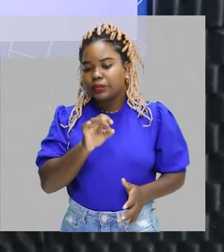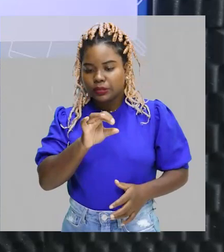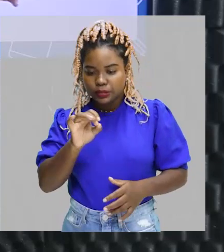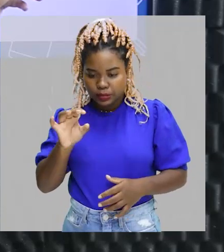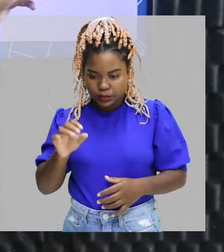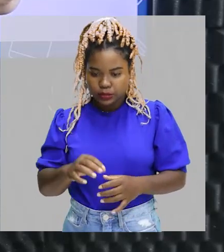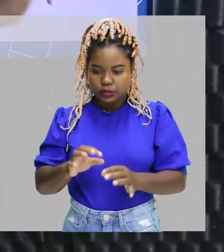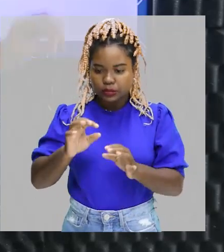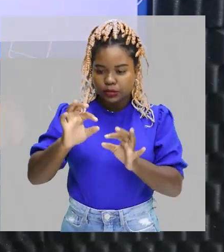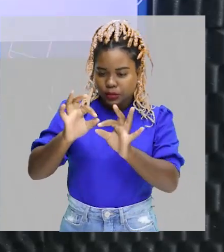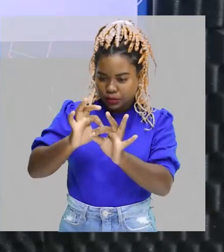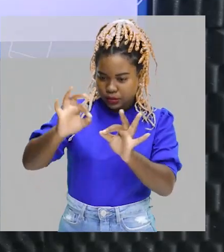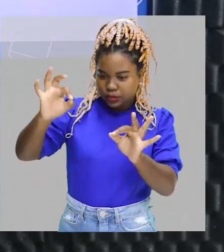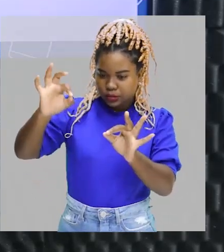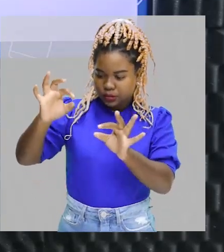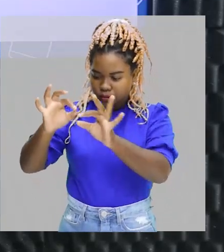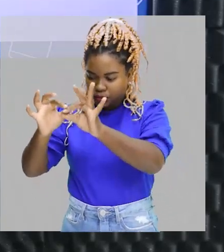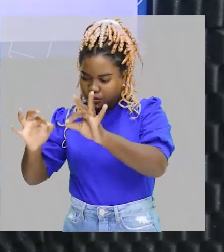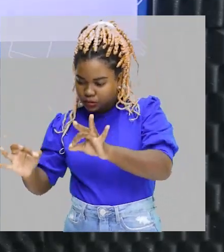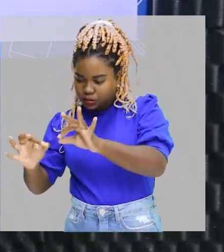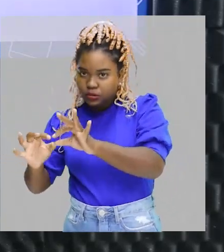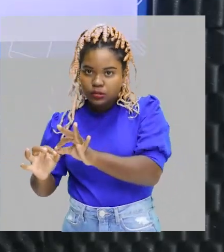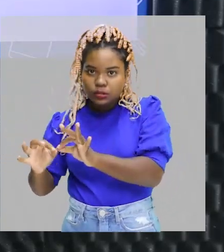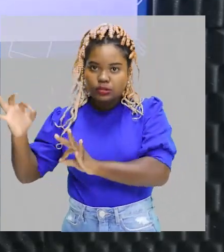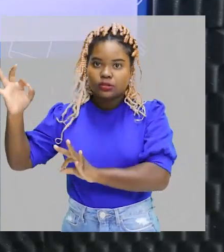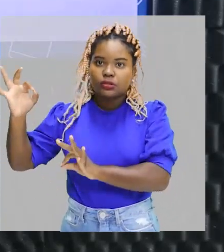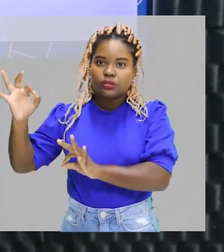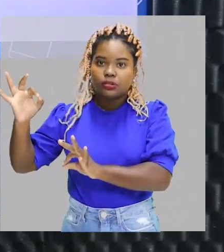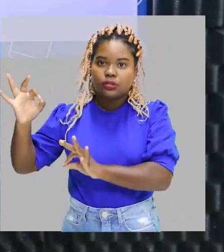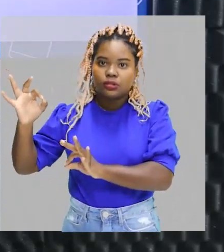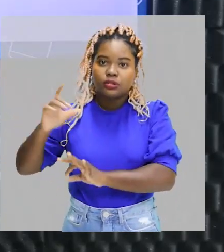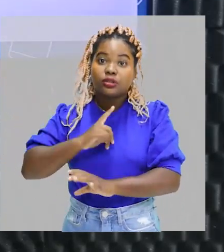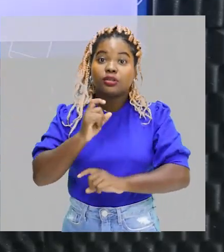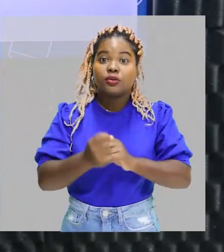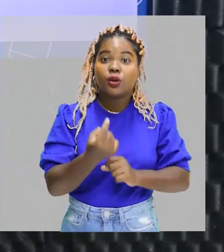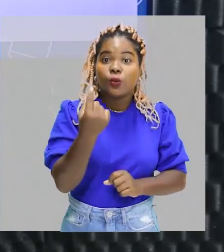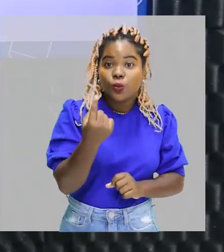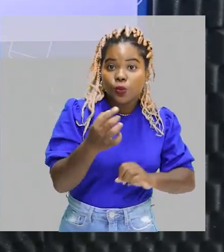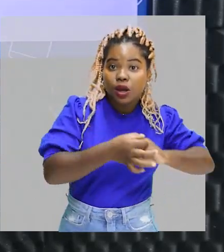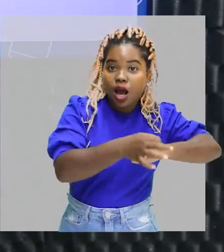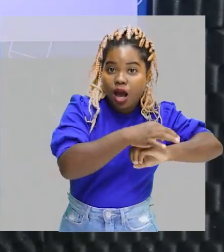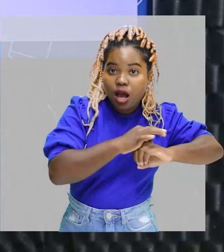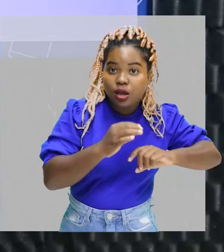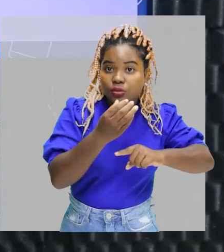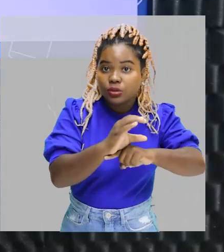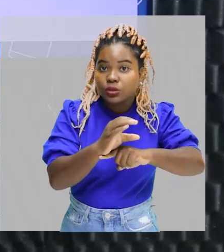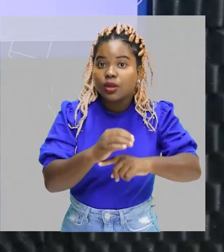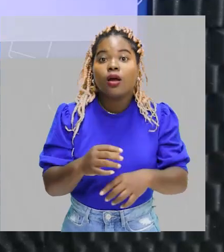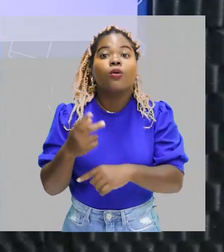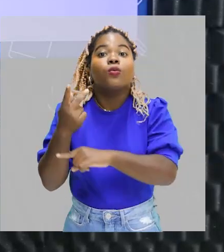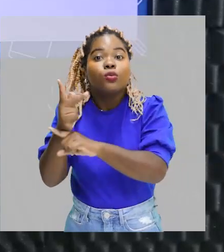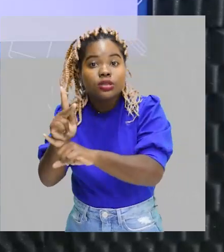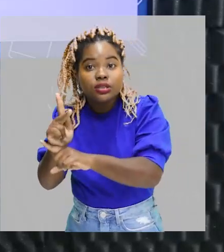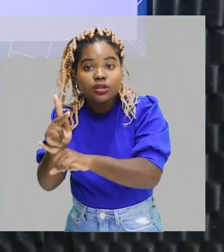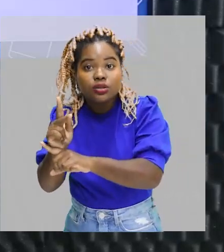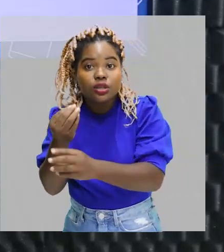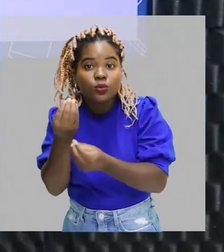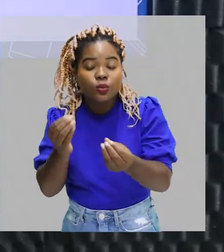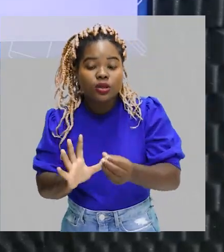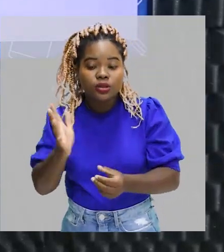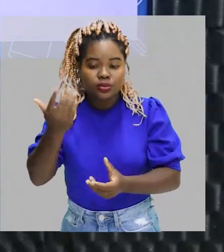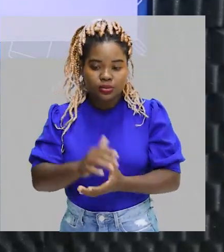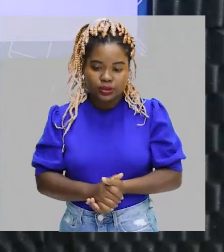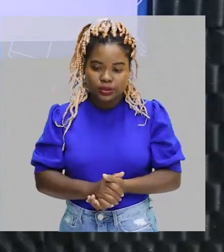vértice vai indicar um átomo de carbono. Os hidrogênios ficam